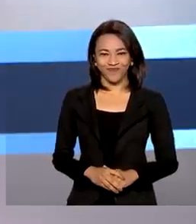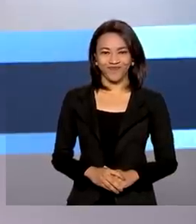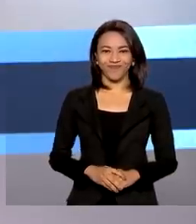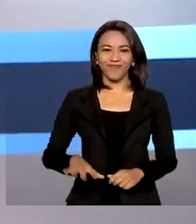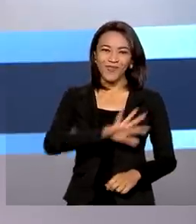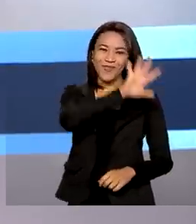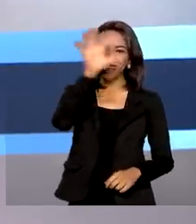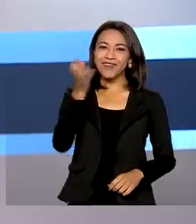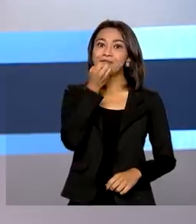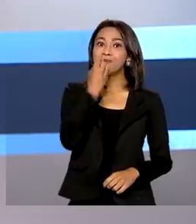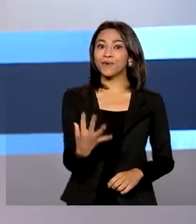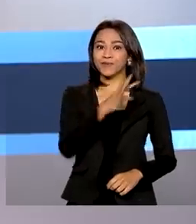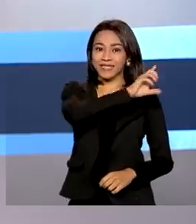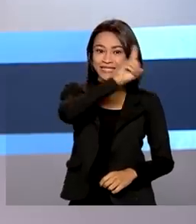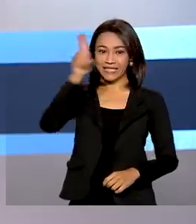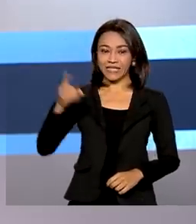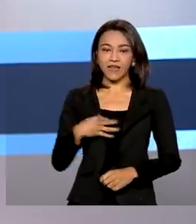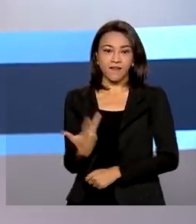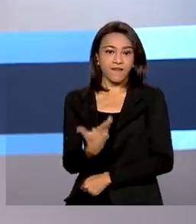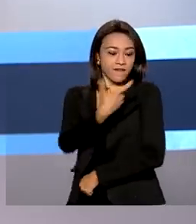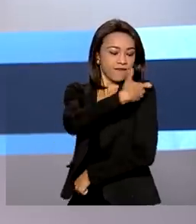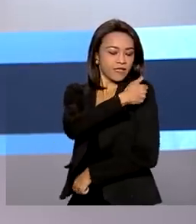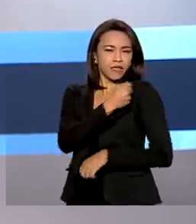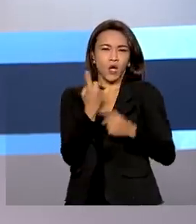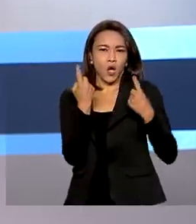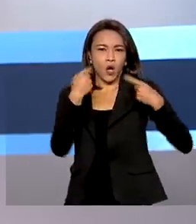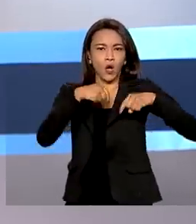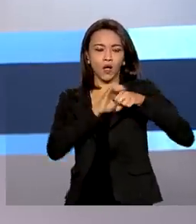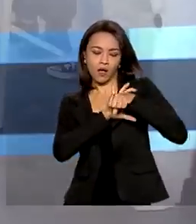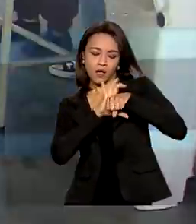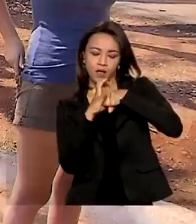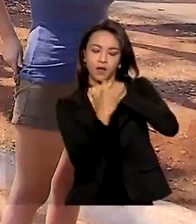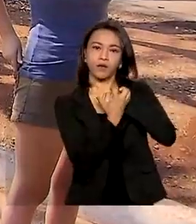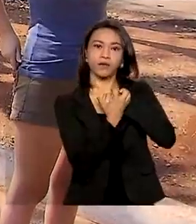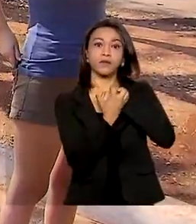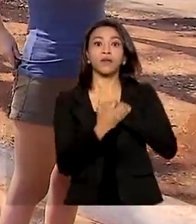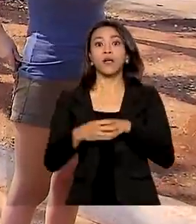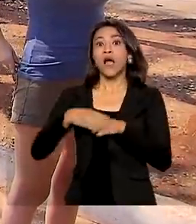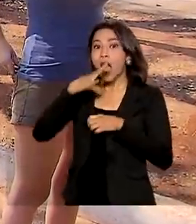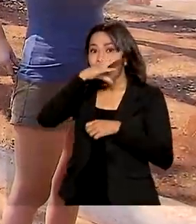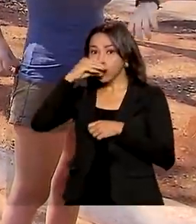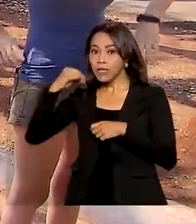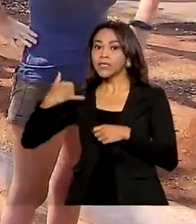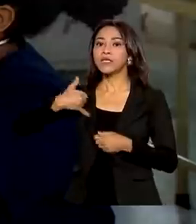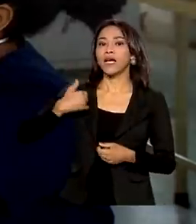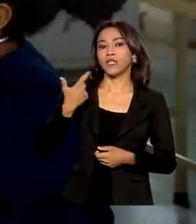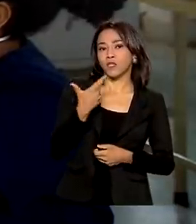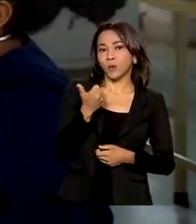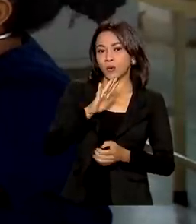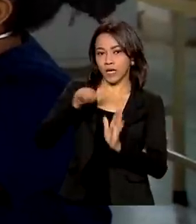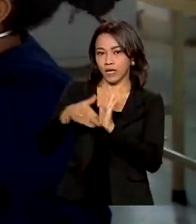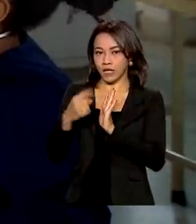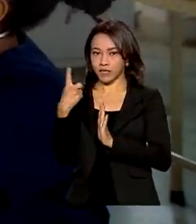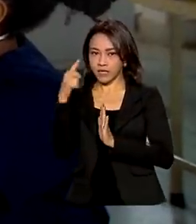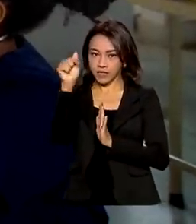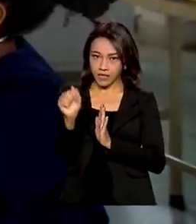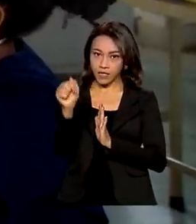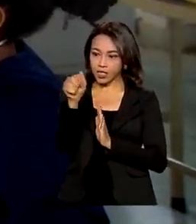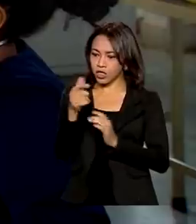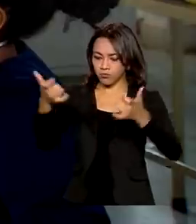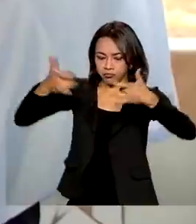Olá, bom dia! Vacinação contra a Covid-19. Adolescentes de 12 a 17 anos sem